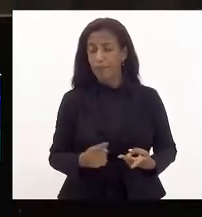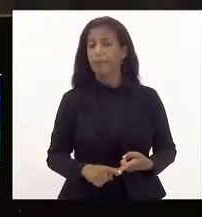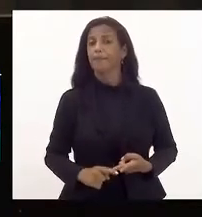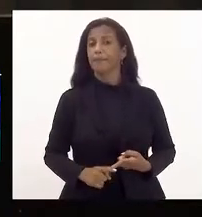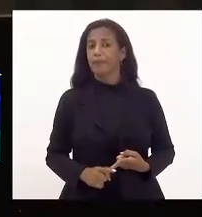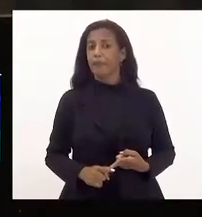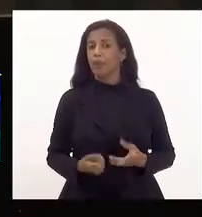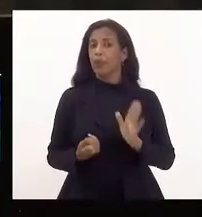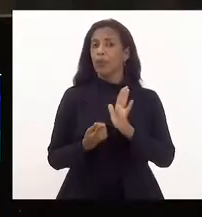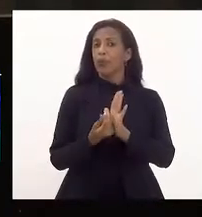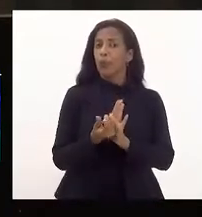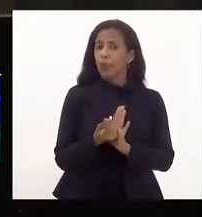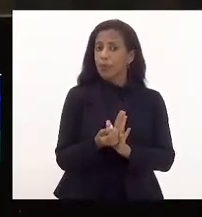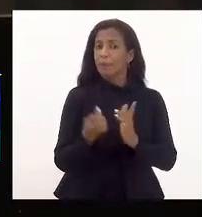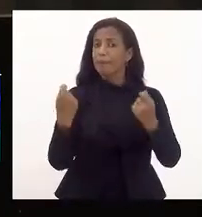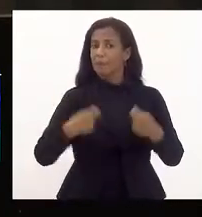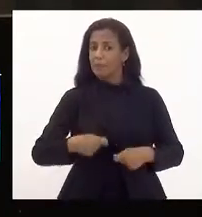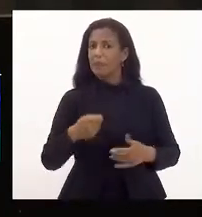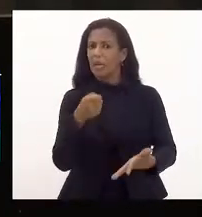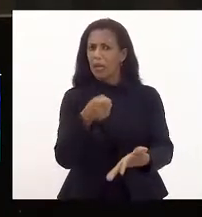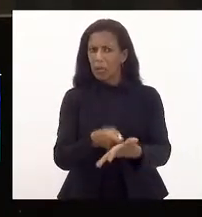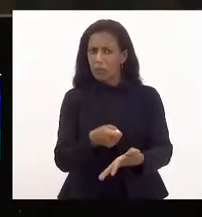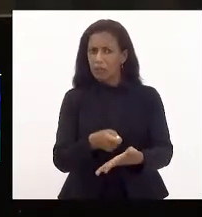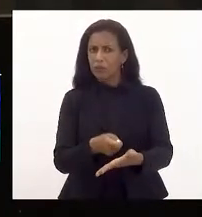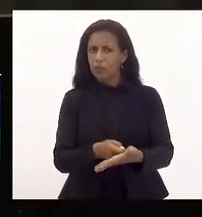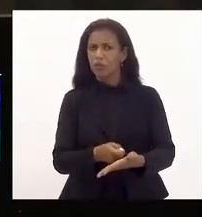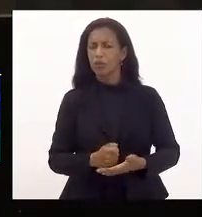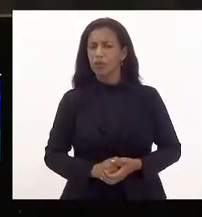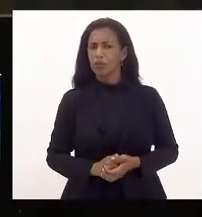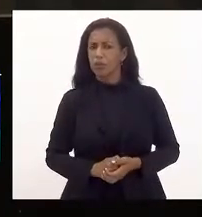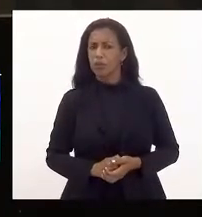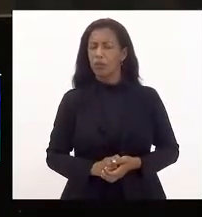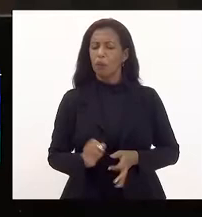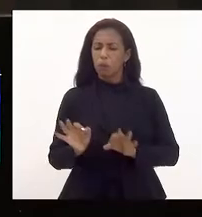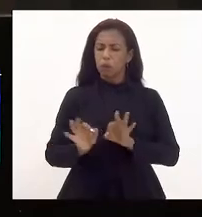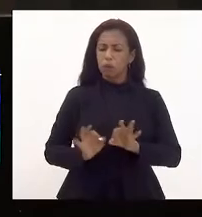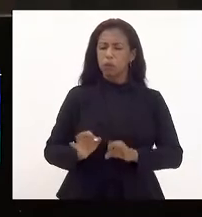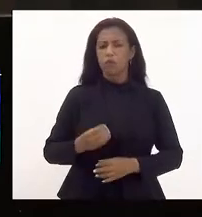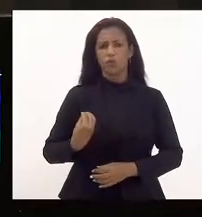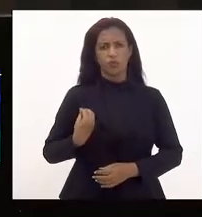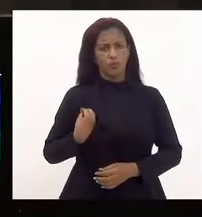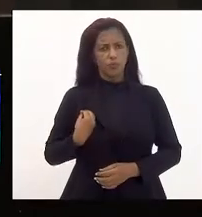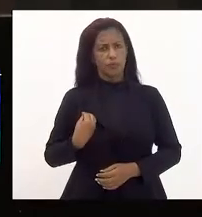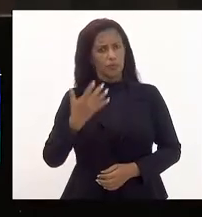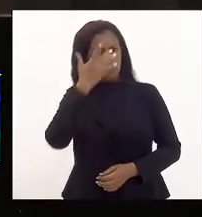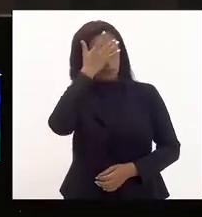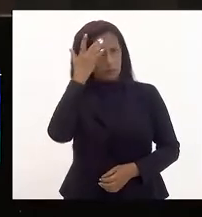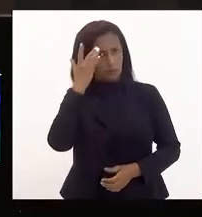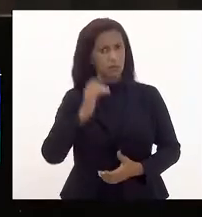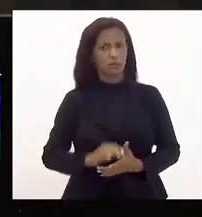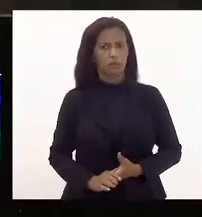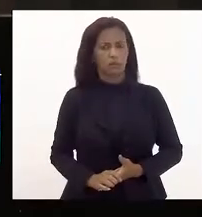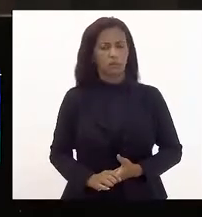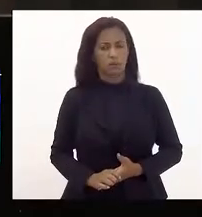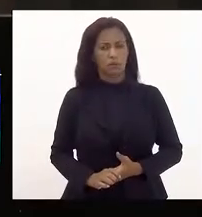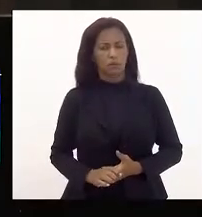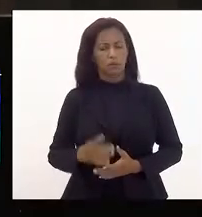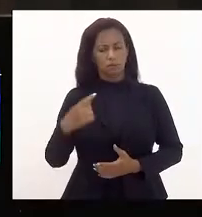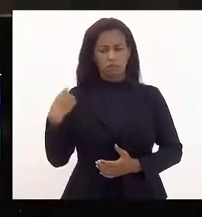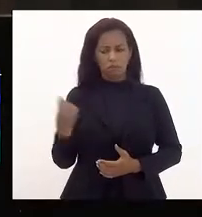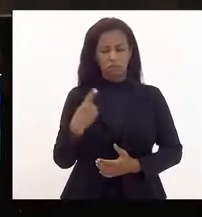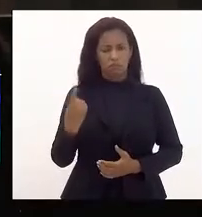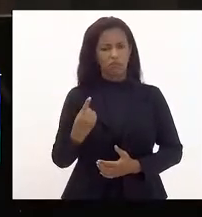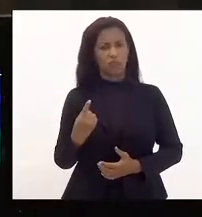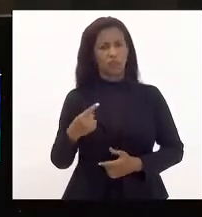E o orçamento precisa garantir condições de vida para as pessoas. A gente vem fazendo, a